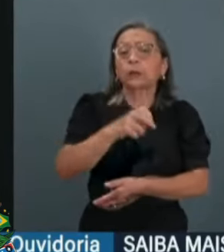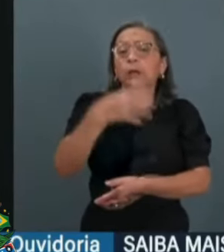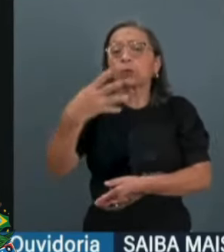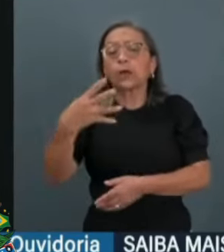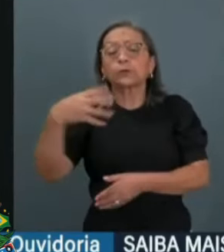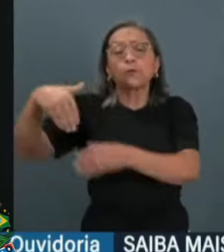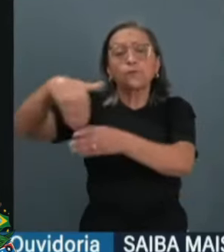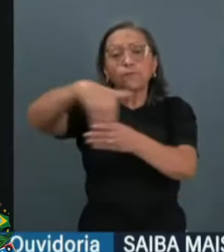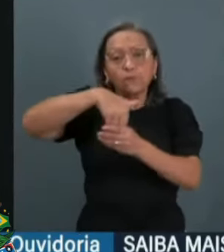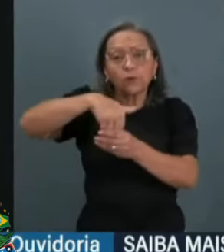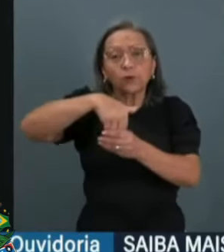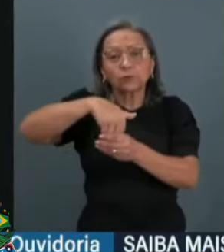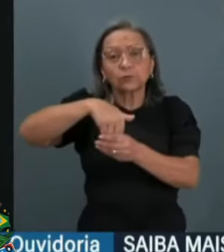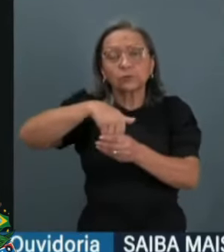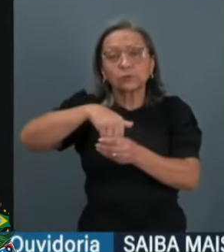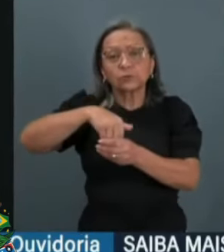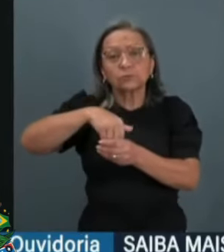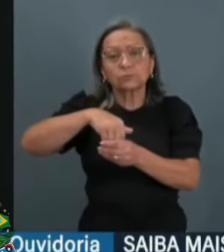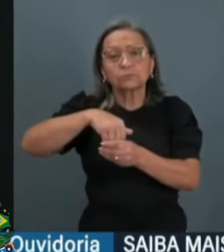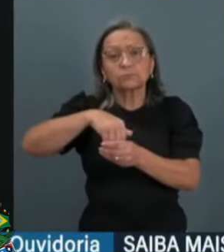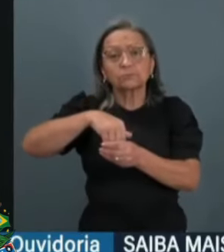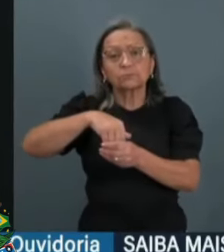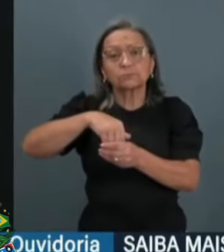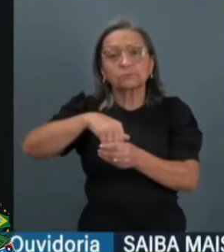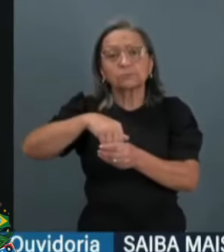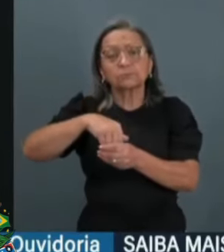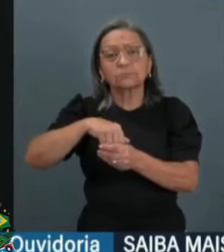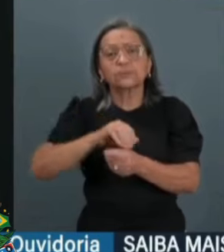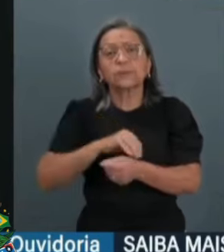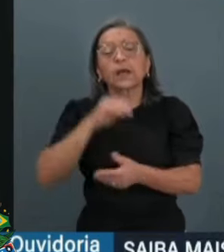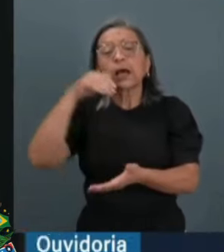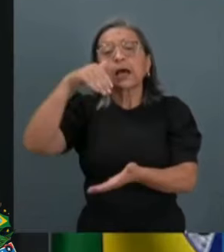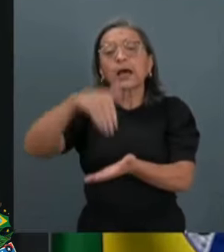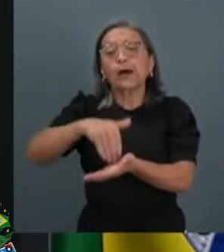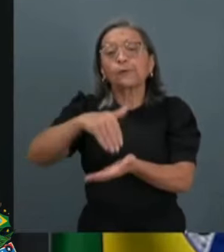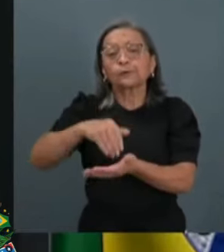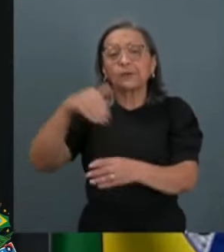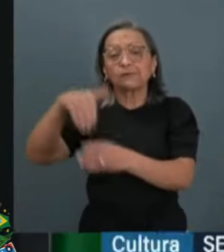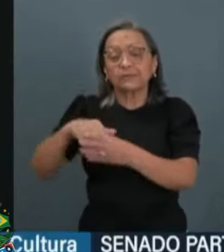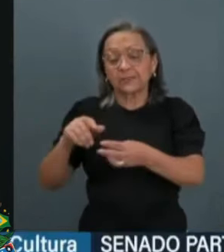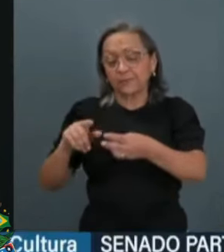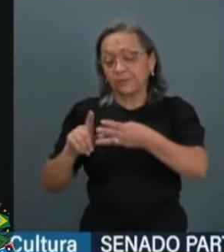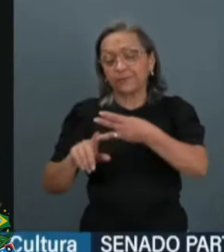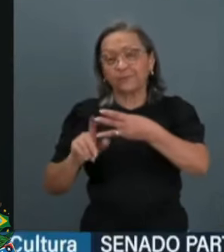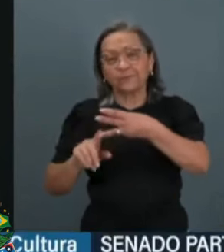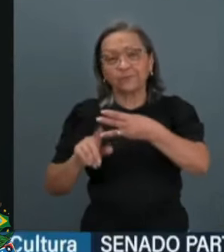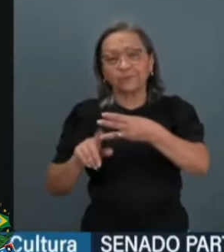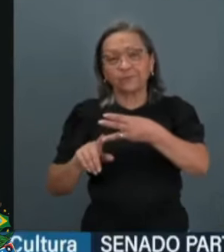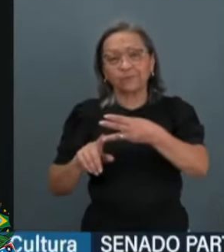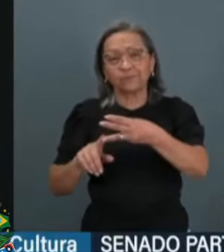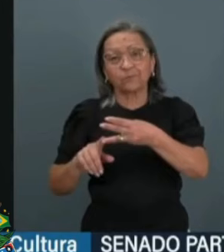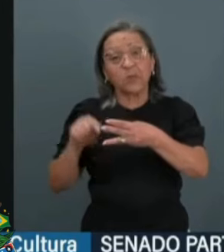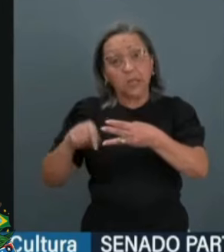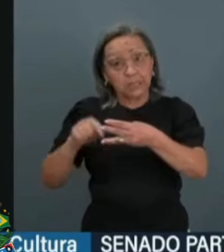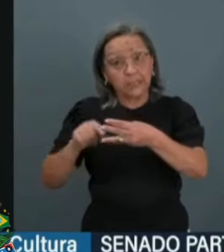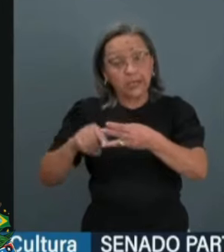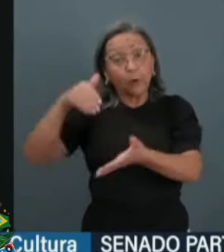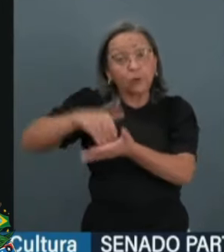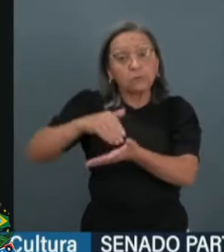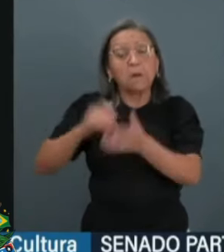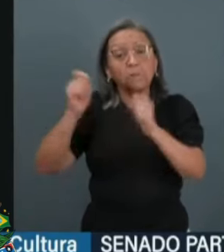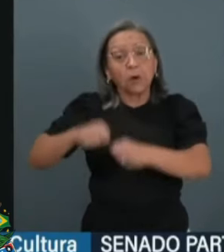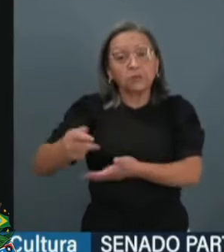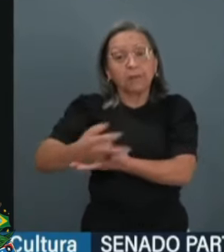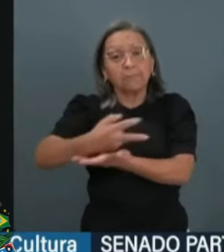votos para aprovar? Na última votação, naquela que pode caçar ou